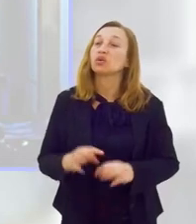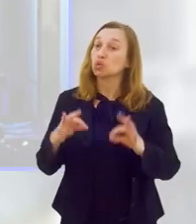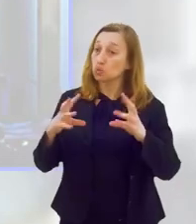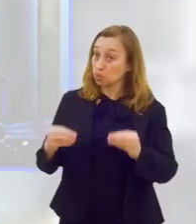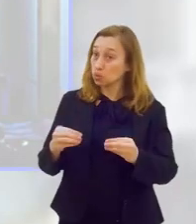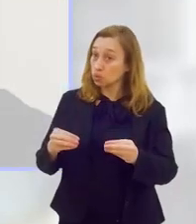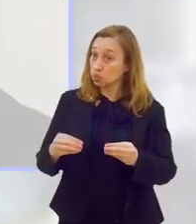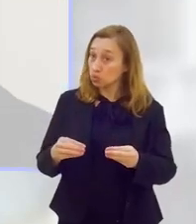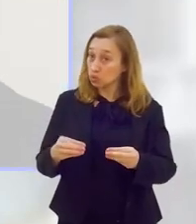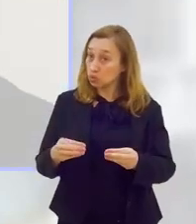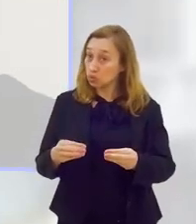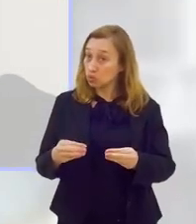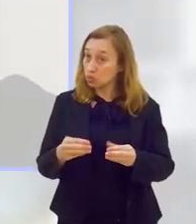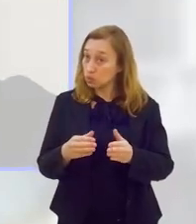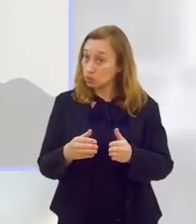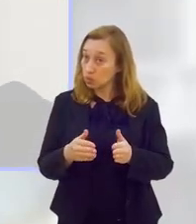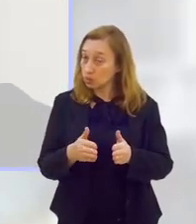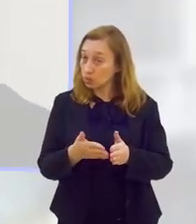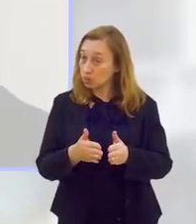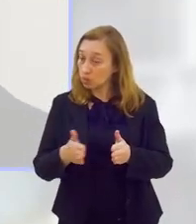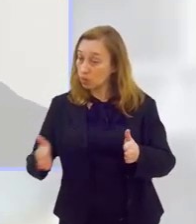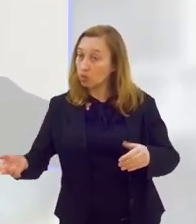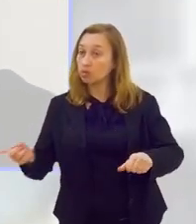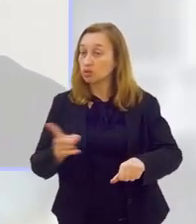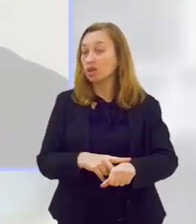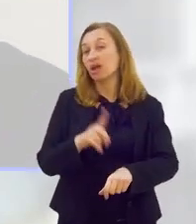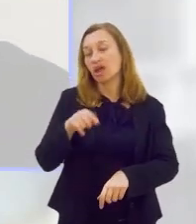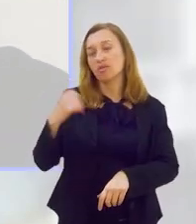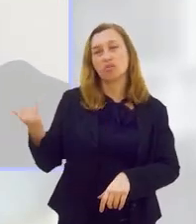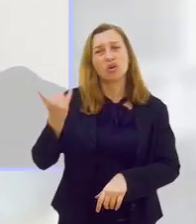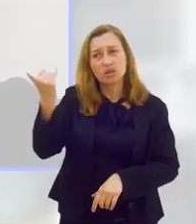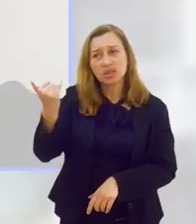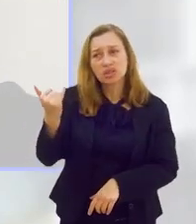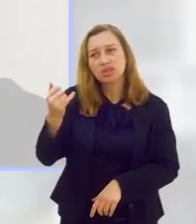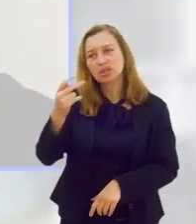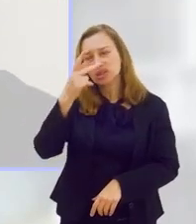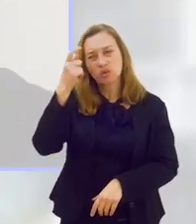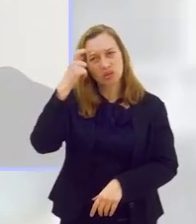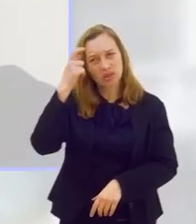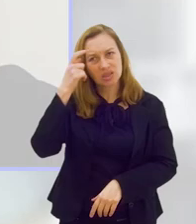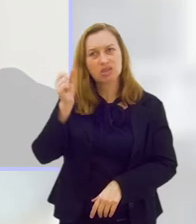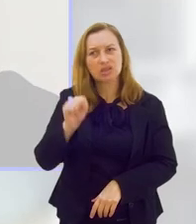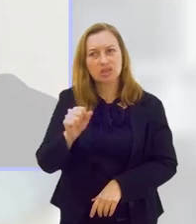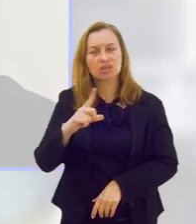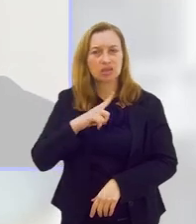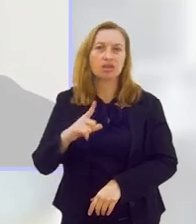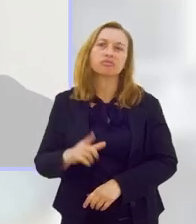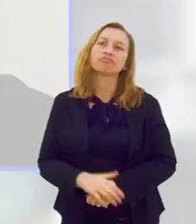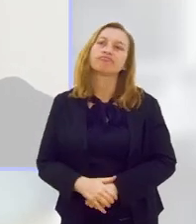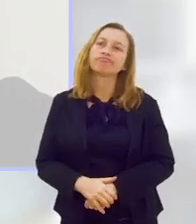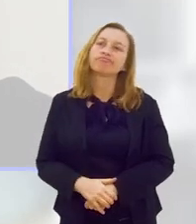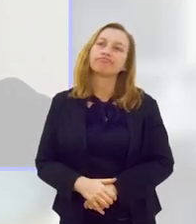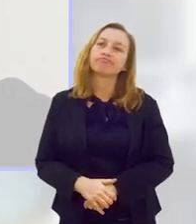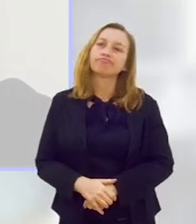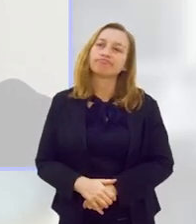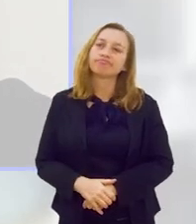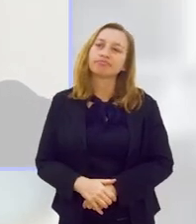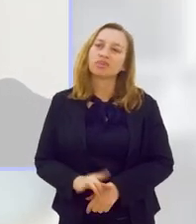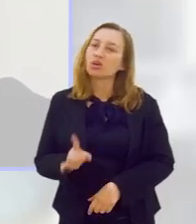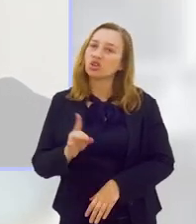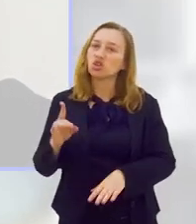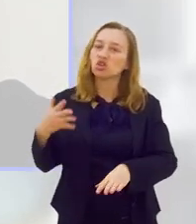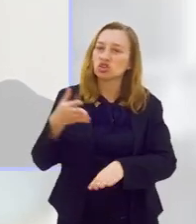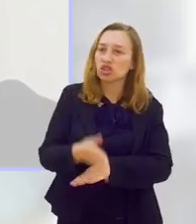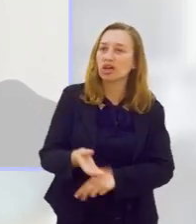progressiva, né? É muito importante as pessoas se conscientizarem nisso também, que não é só chegar na academia,